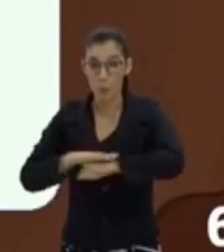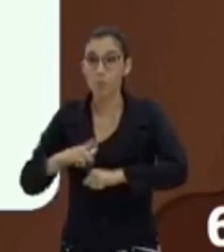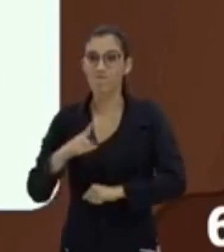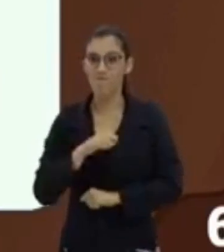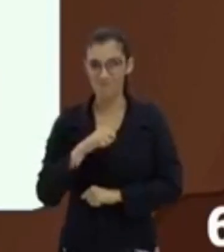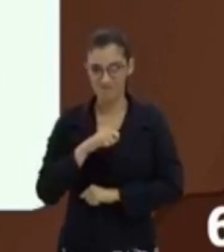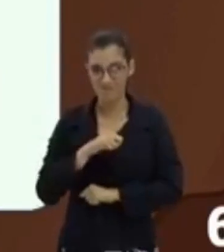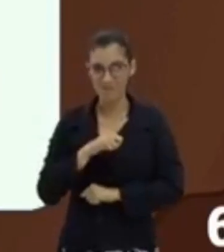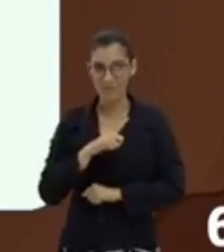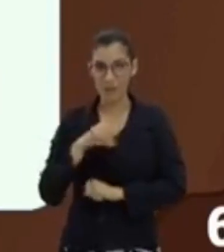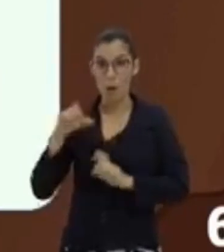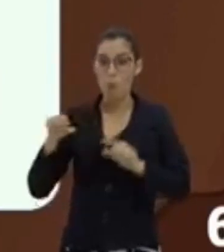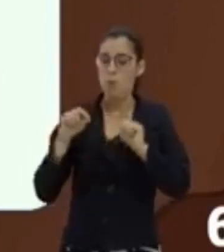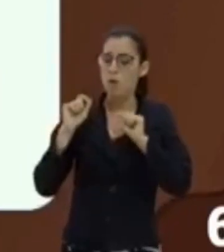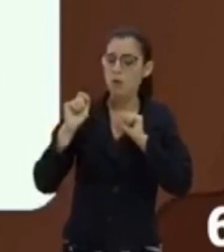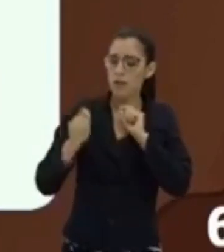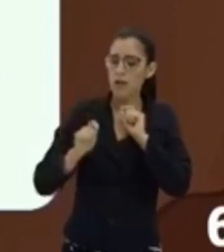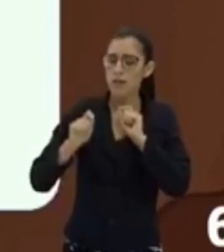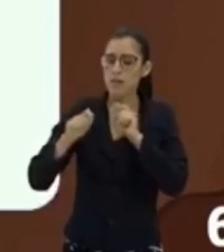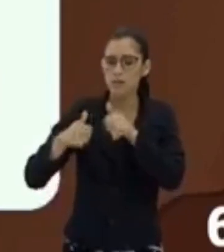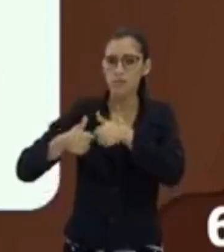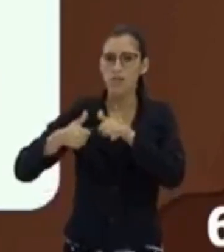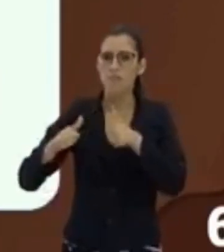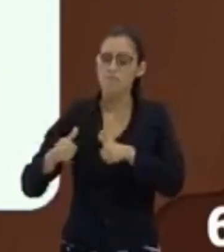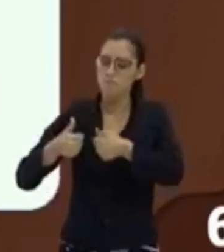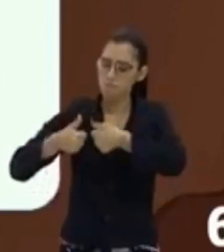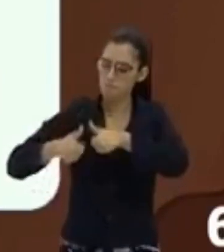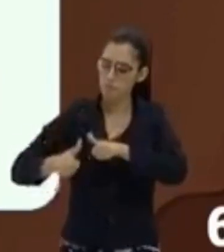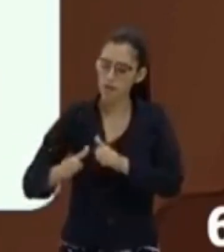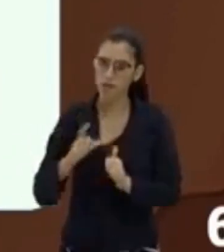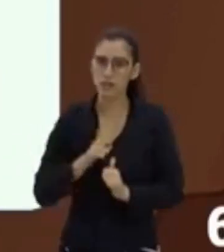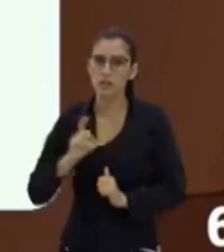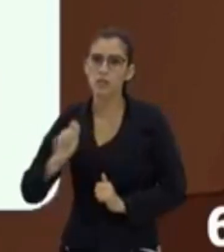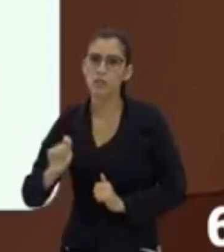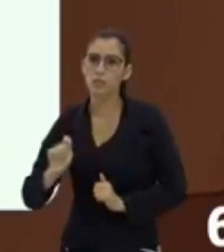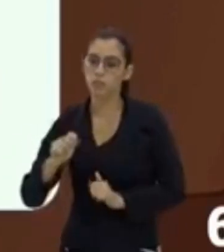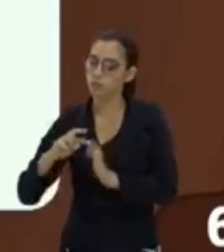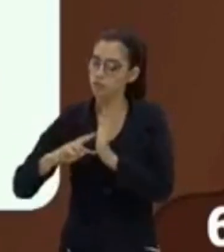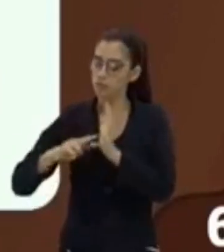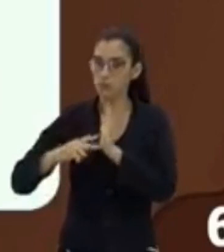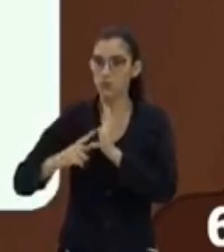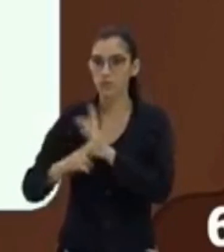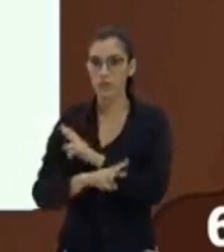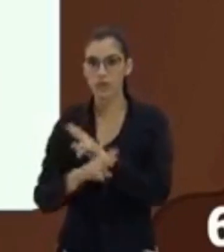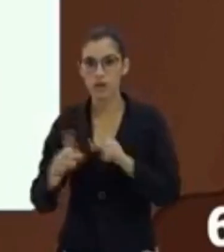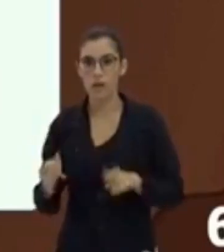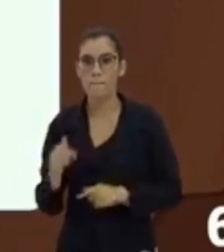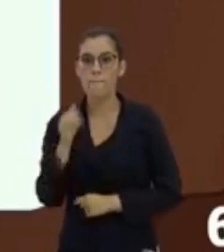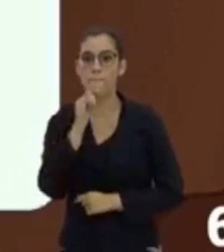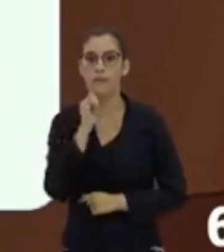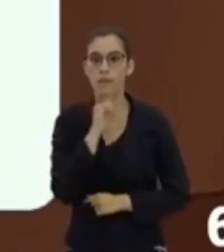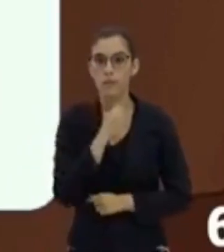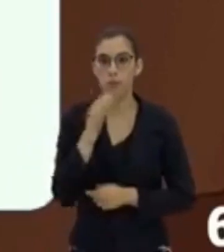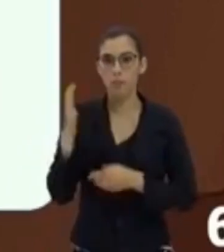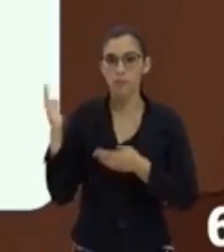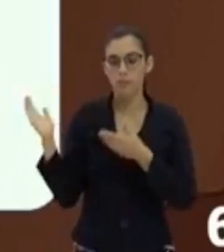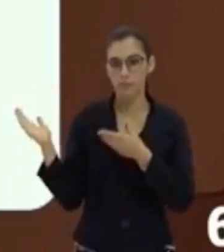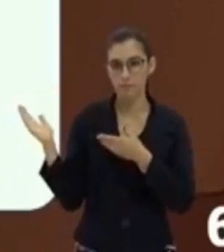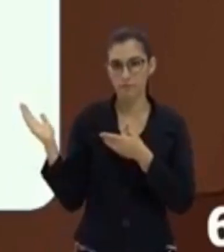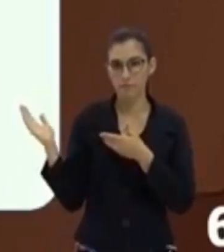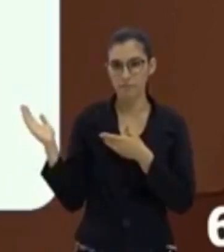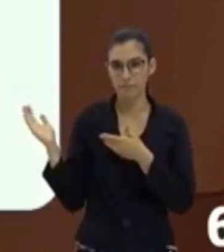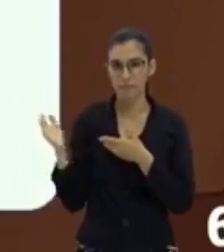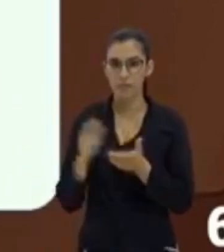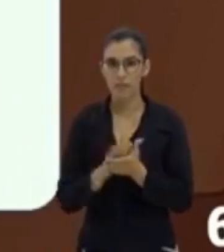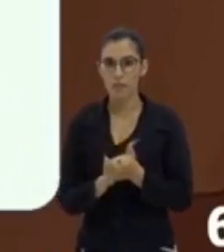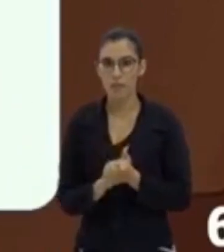cada um símbolo desse aqui vai ter um significado. Se eu pegar aqui, por exemplo, essa bolinha aqui, ela vai te mostrar que nós